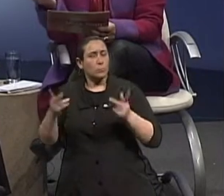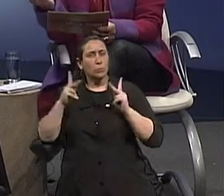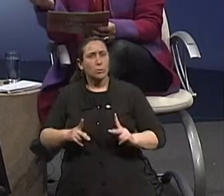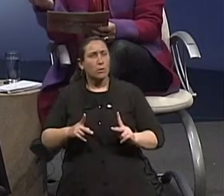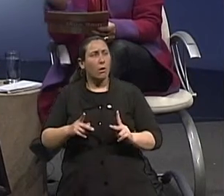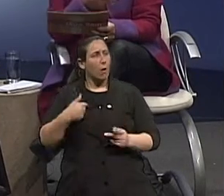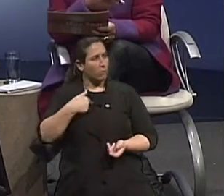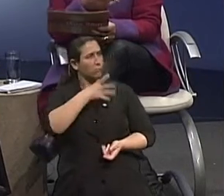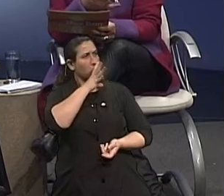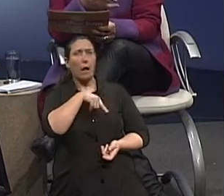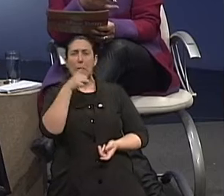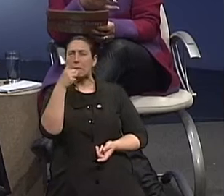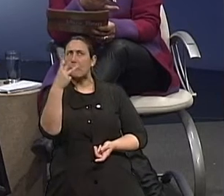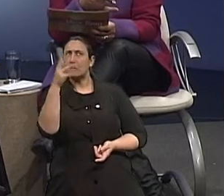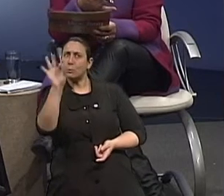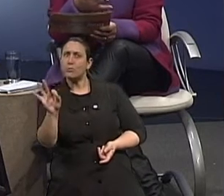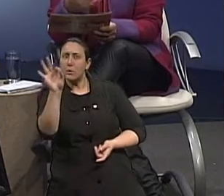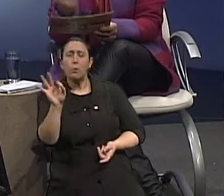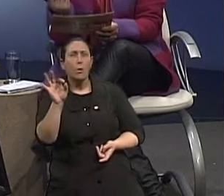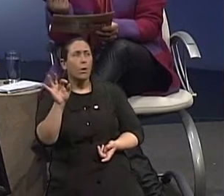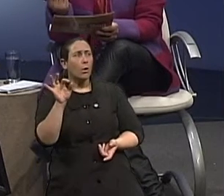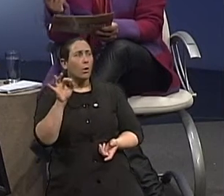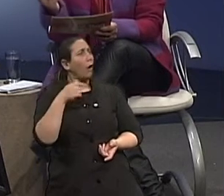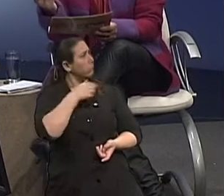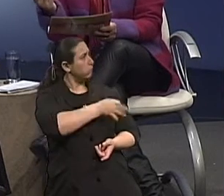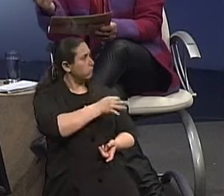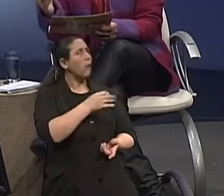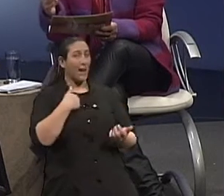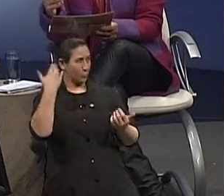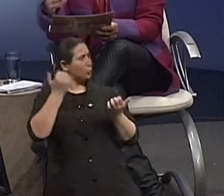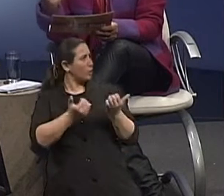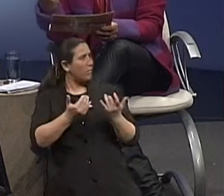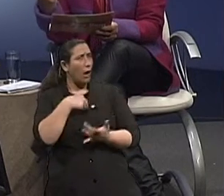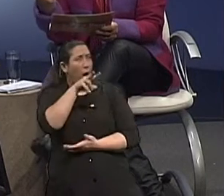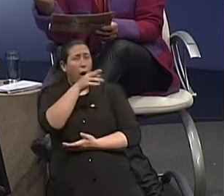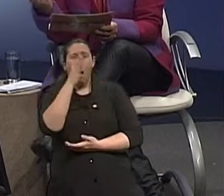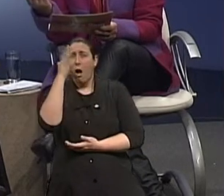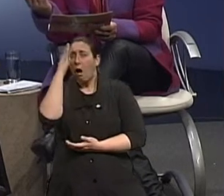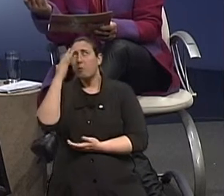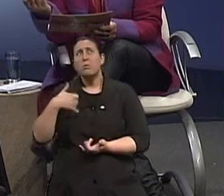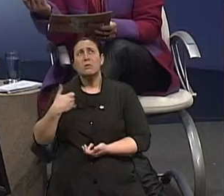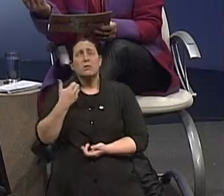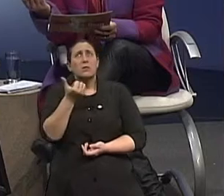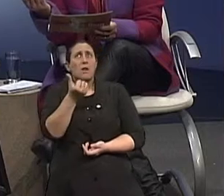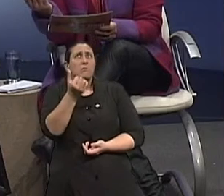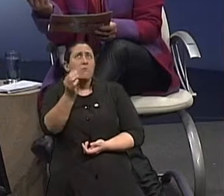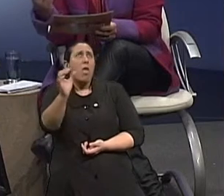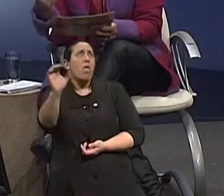Eu me lembro, há uns anos atrás, quando eu era jovem, a gente dizia assim, aquela pessoa tem 60 anos.